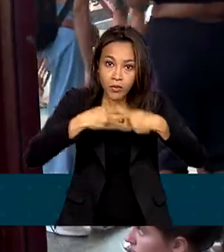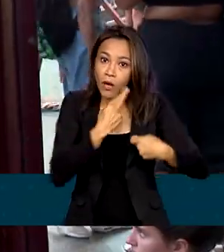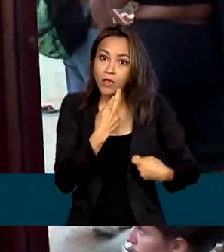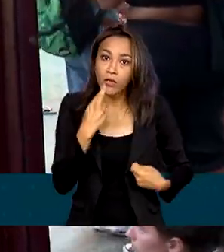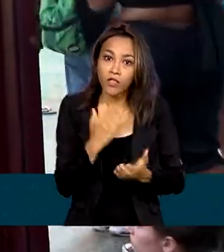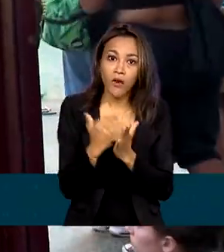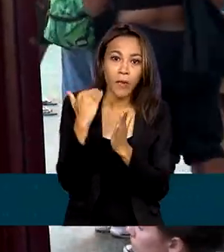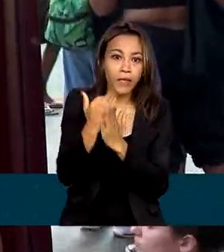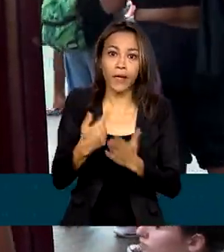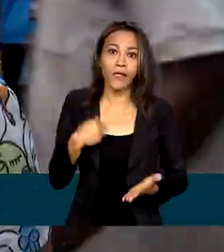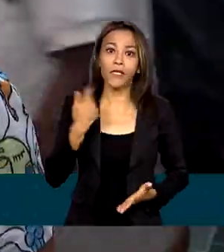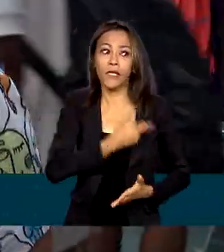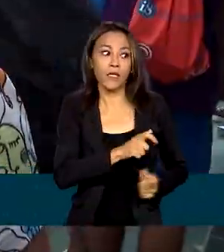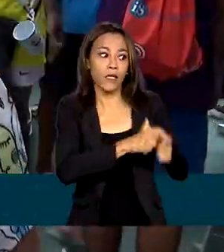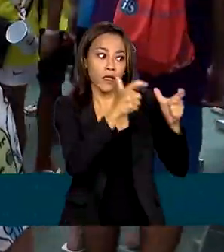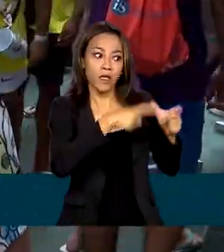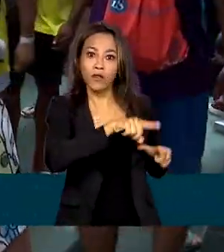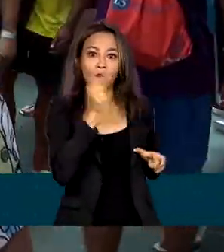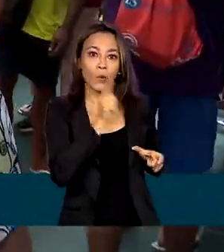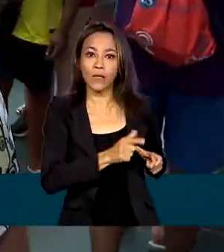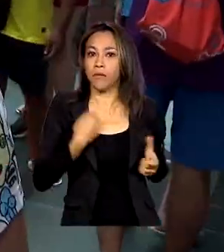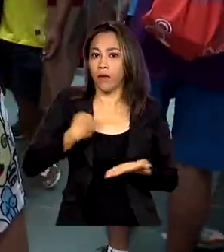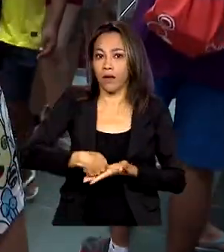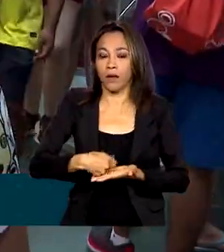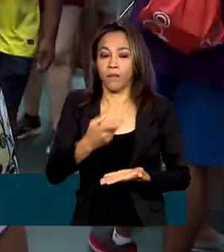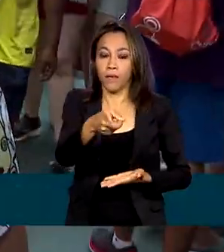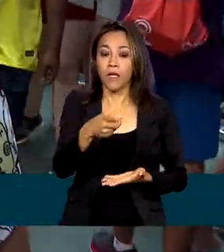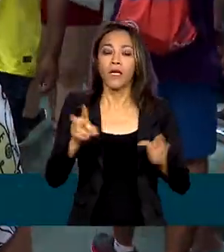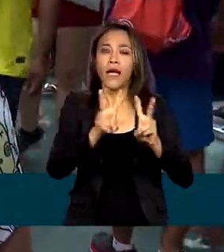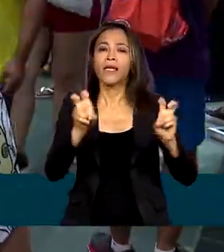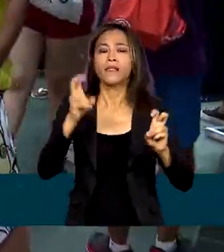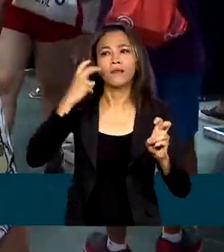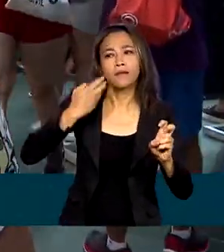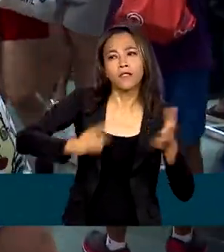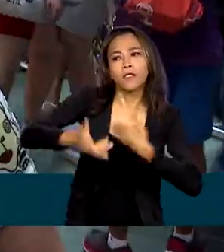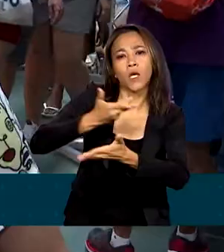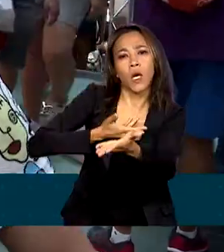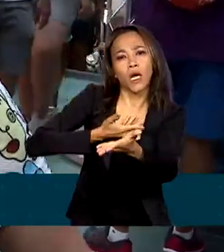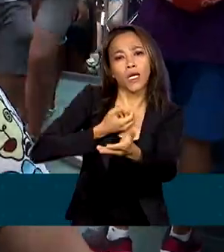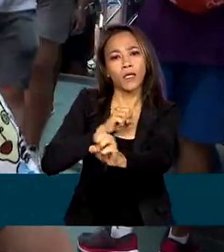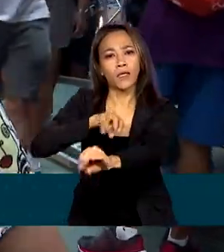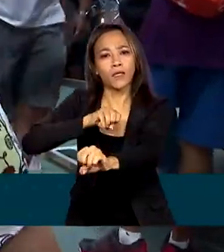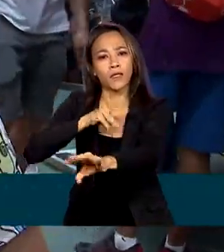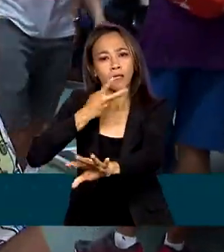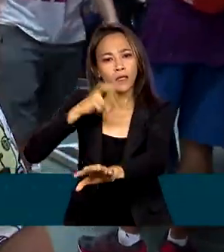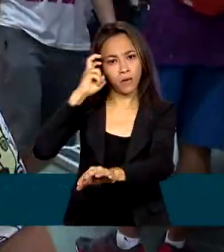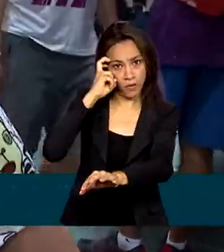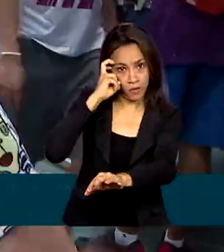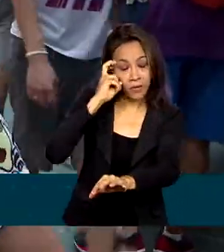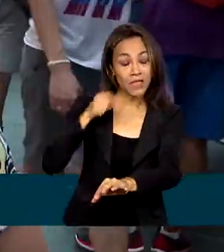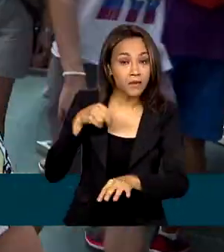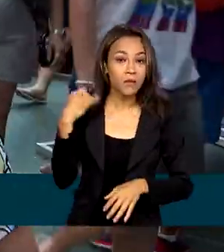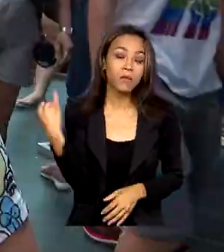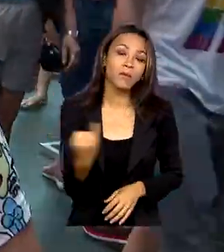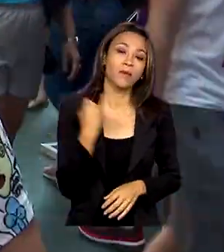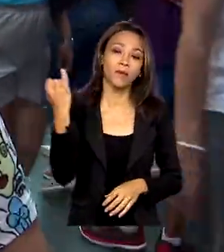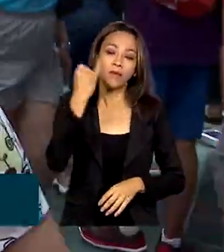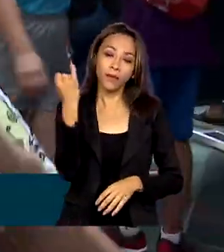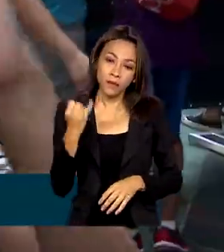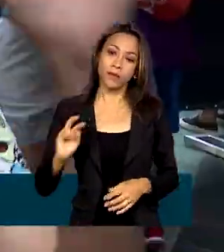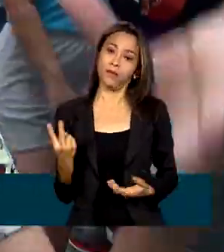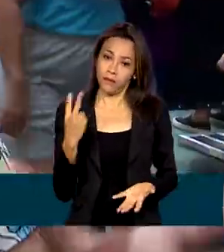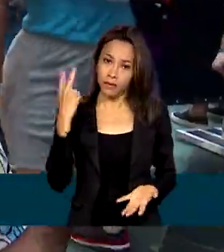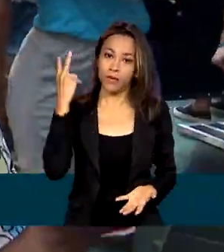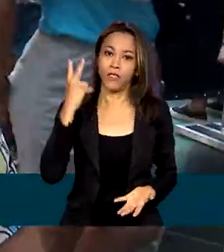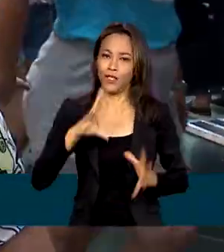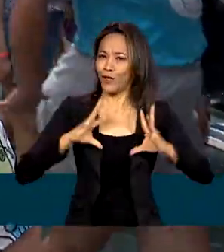permanência não vão conseguir se manter, né? Essa troca, né, sobre a educação e a cultura aqui é tão importante e pouco valorizada, né,